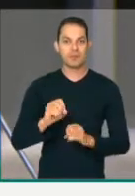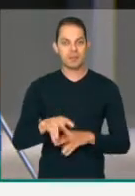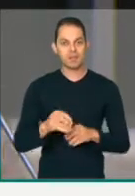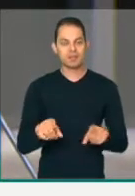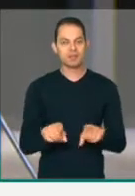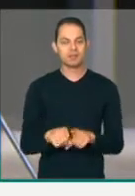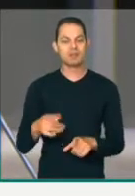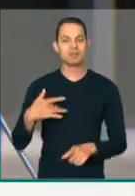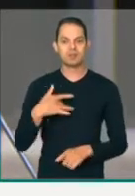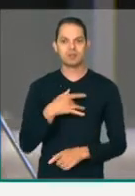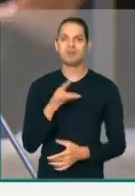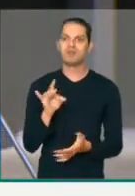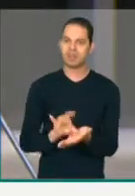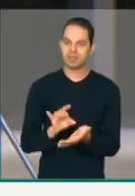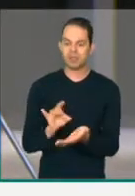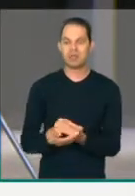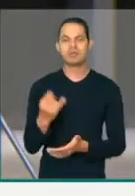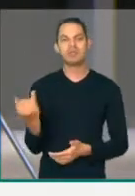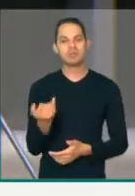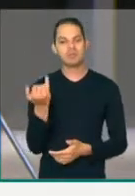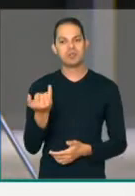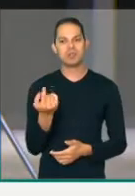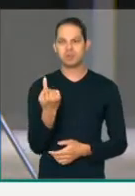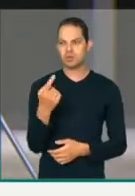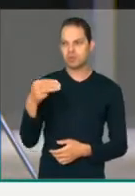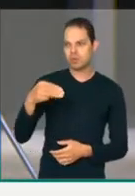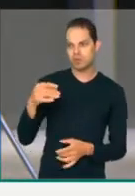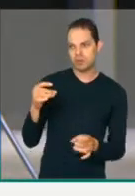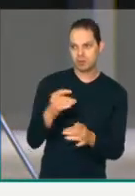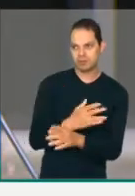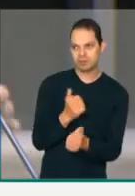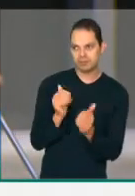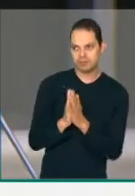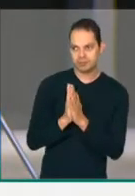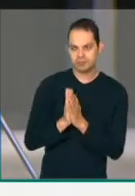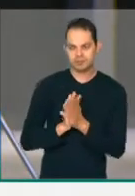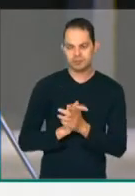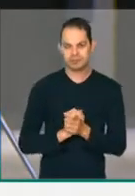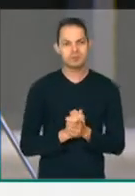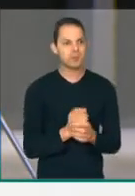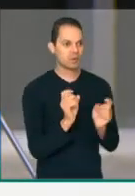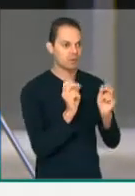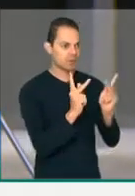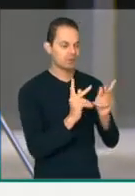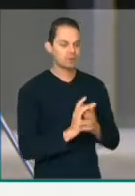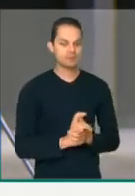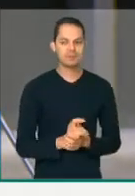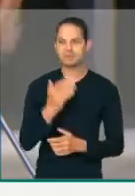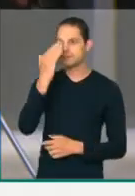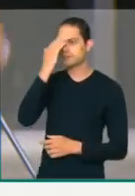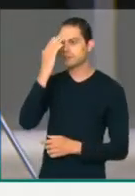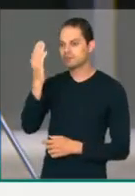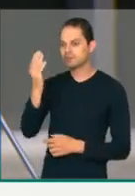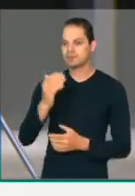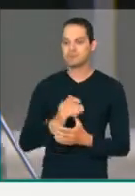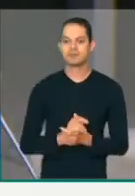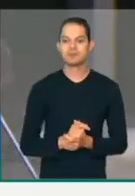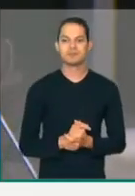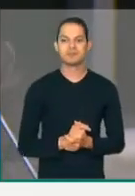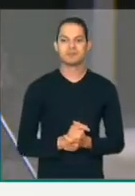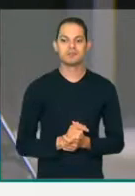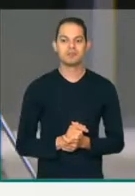e saúde. Isso é verdade, foi importante. Eu peço um minuto para concluir, deputado Eduardo. Isso... Pois não. E lhe agradeço muito, reiterando aí.